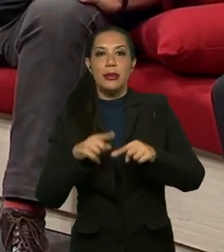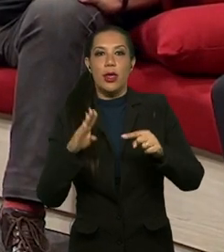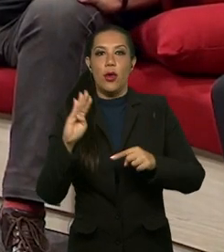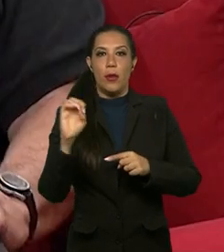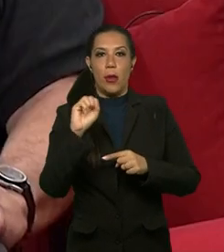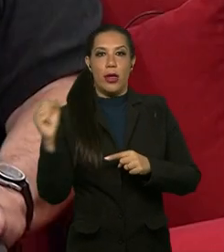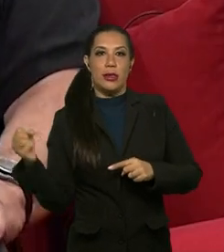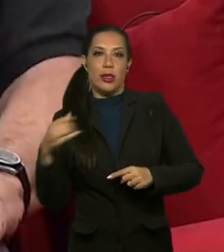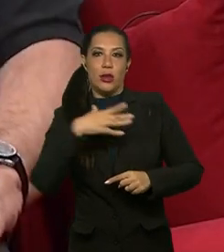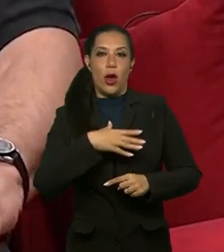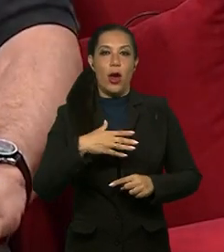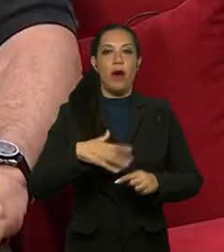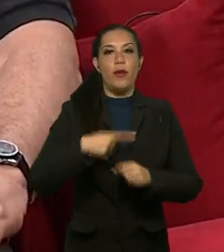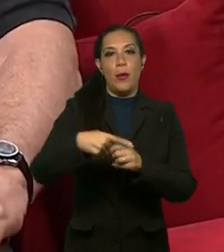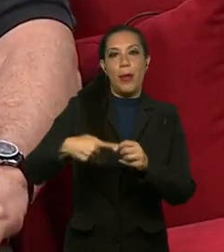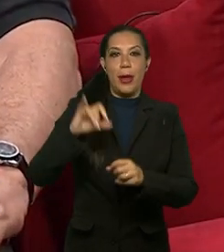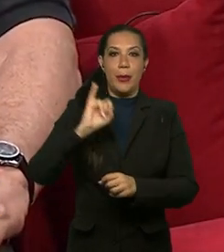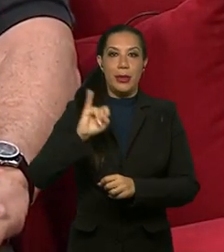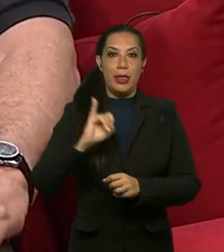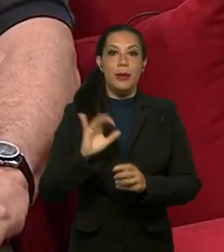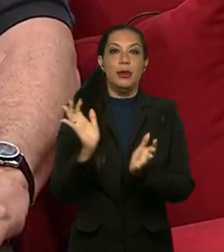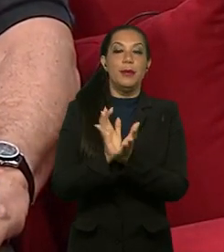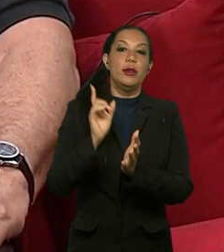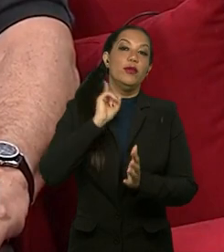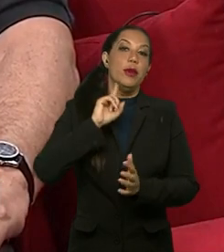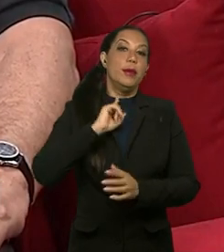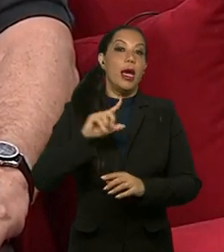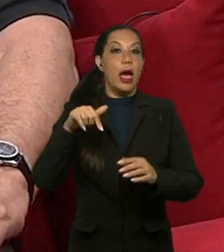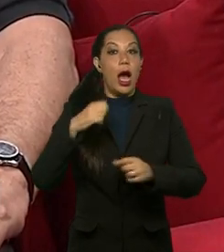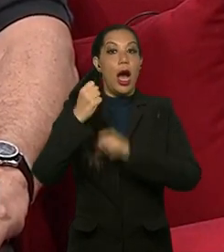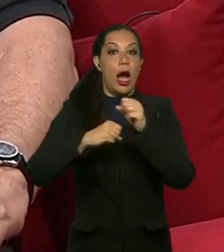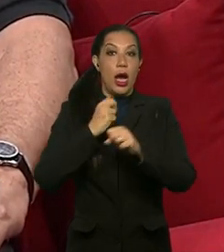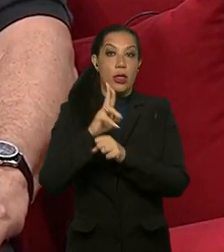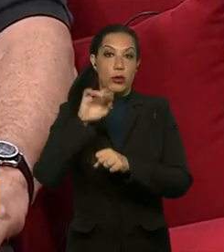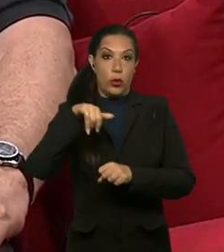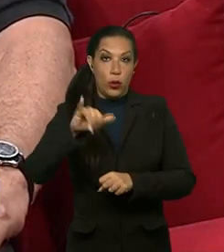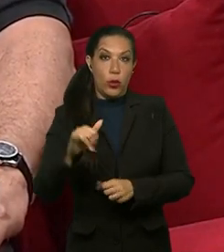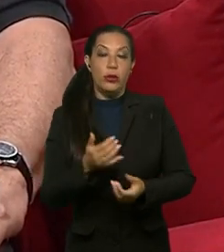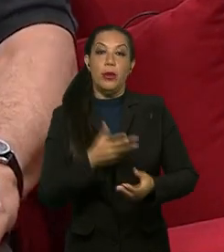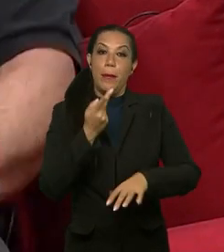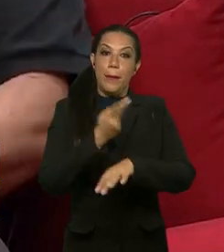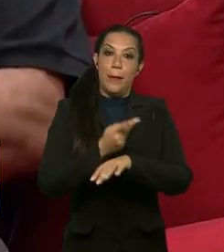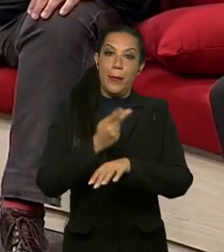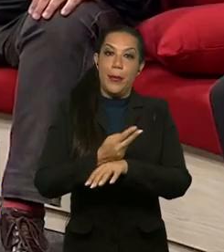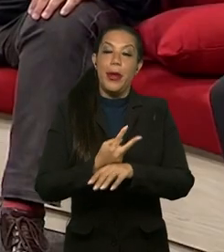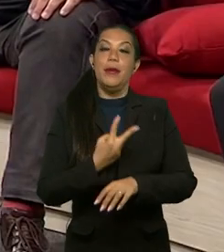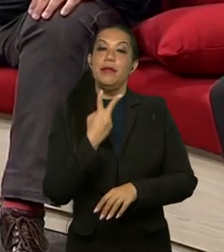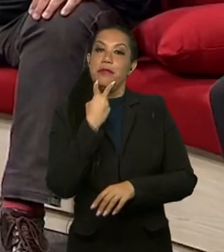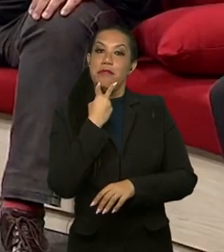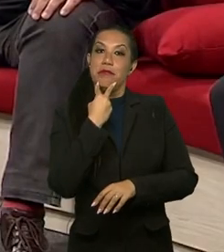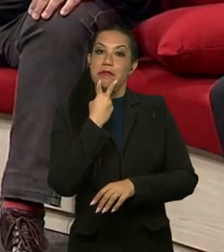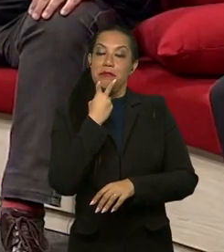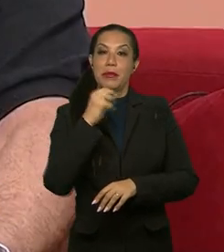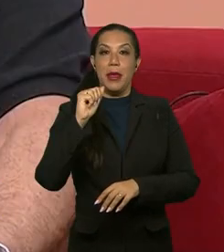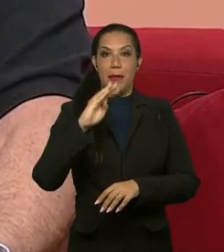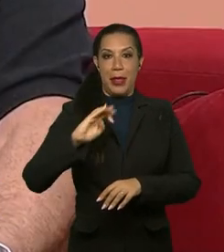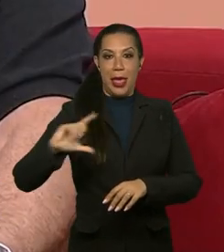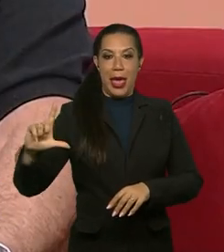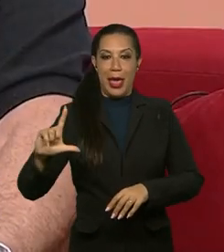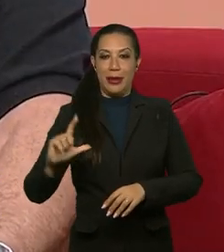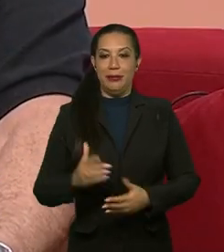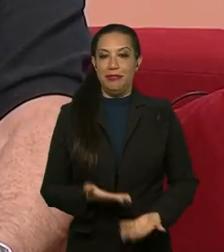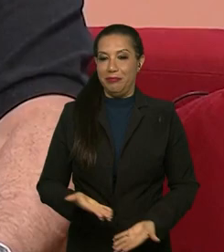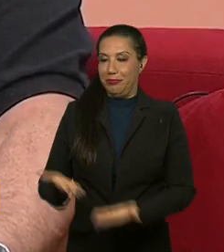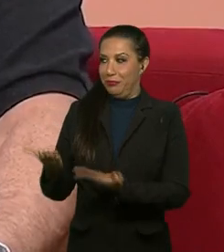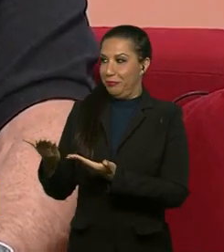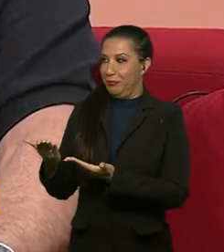clube de regatas do Flamengo. Este ano também, Rui Castro recebeu o prêmio Machado de Assis da ABL. Uma história musical da Bossa Nova, você